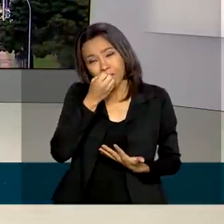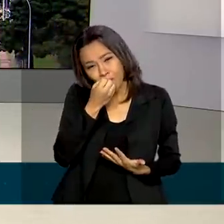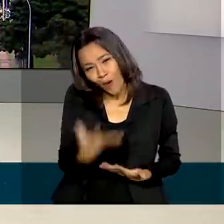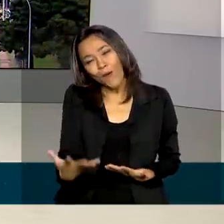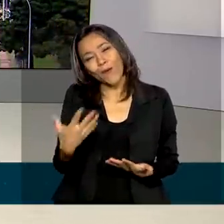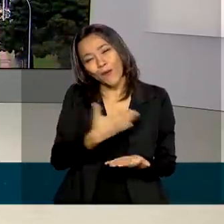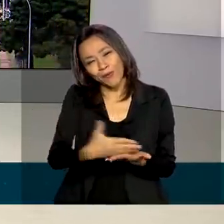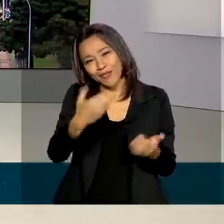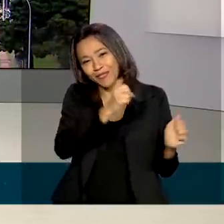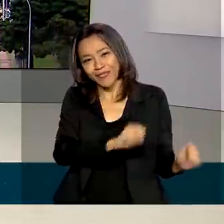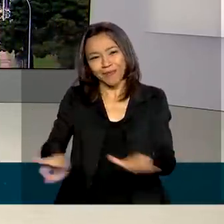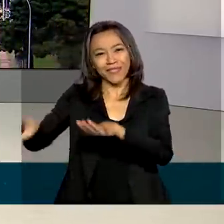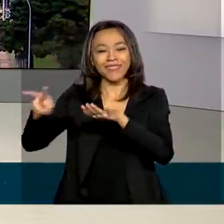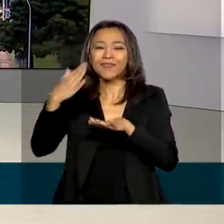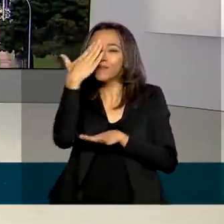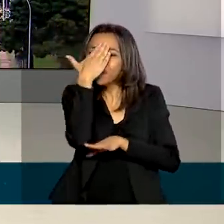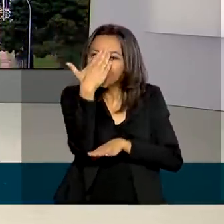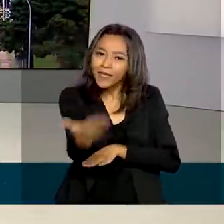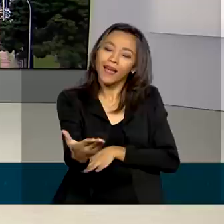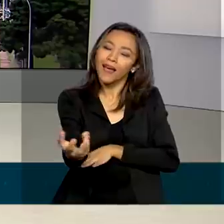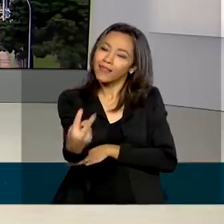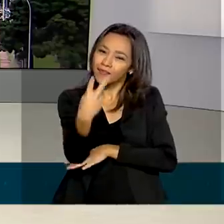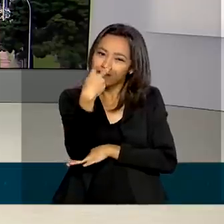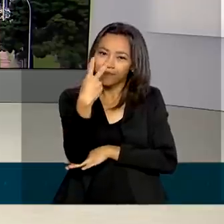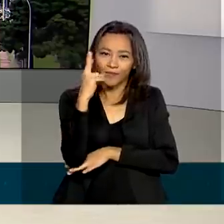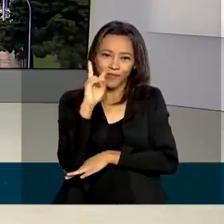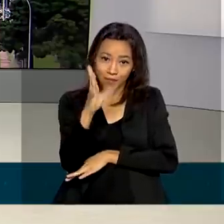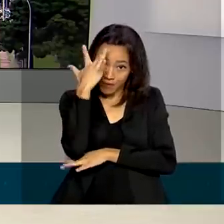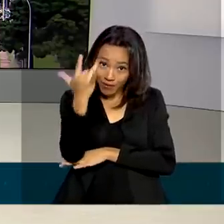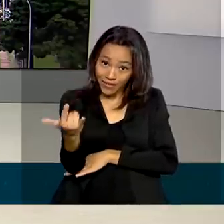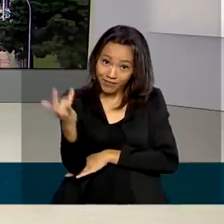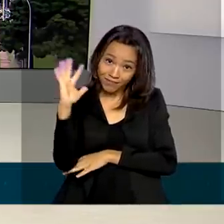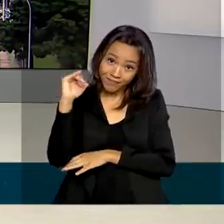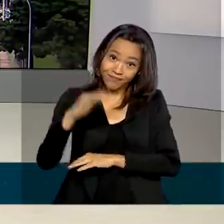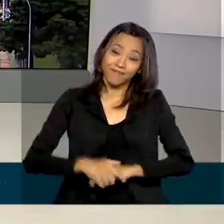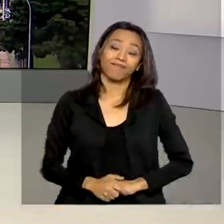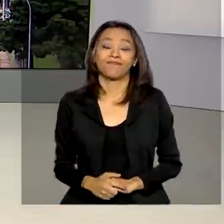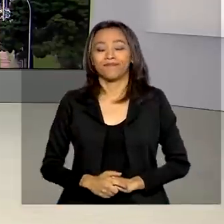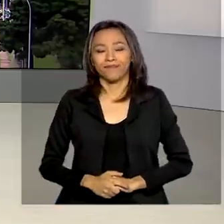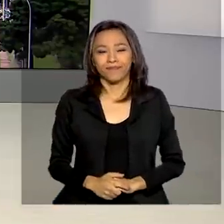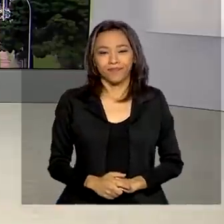de semana para você. Obrigada pela sua audiência. Nos vemos amanhã. Até lá.